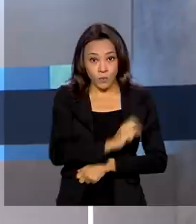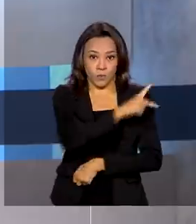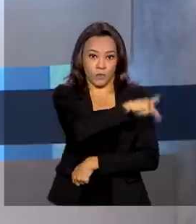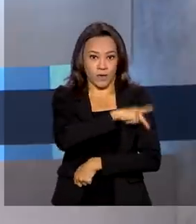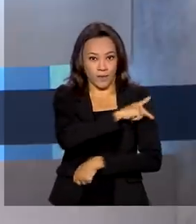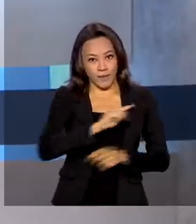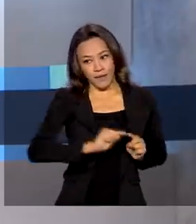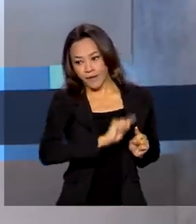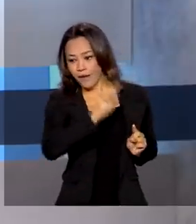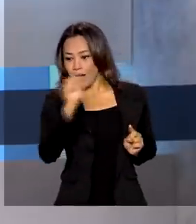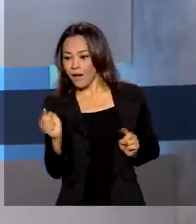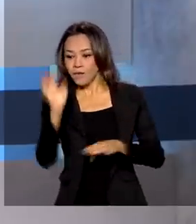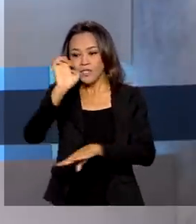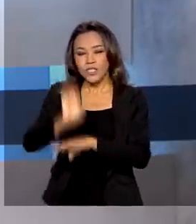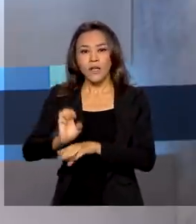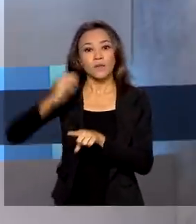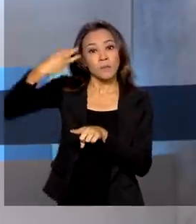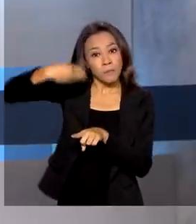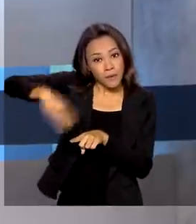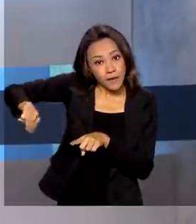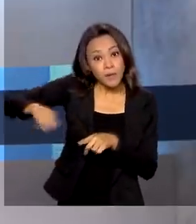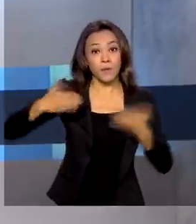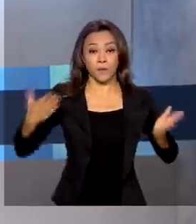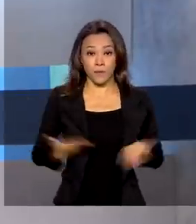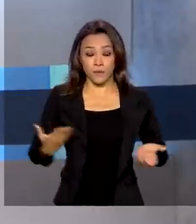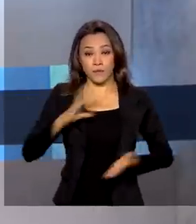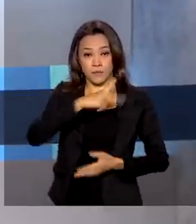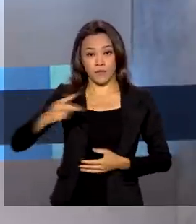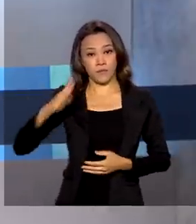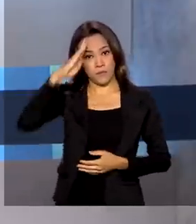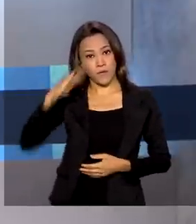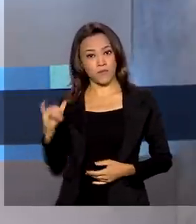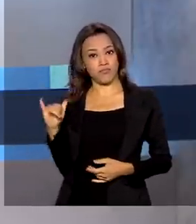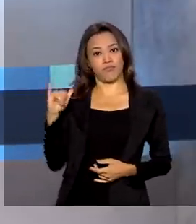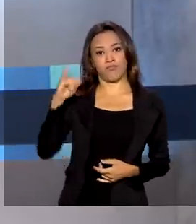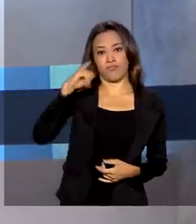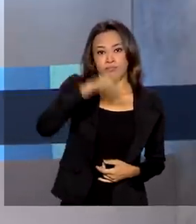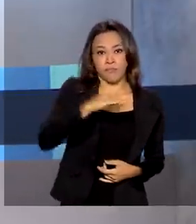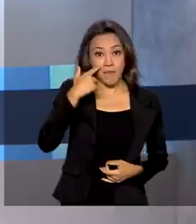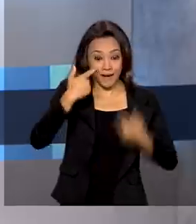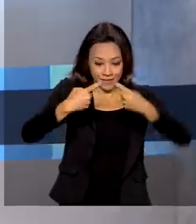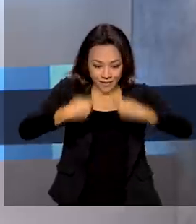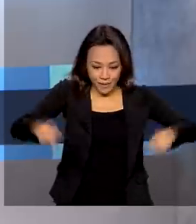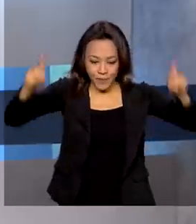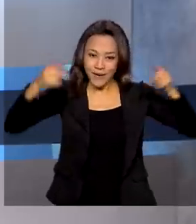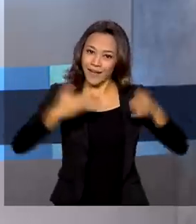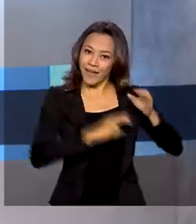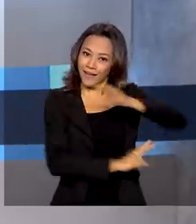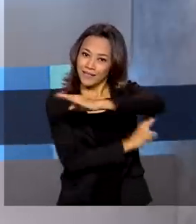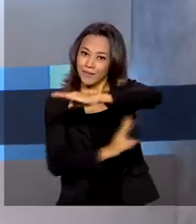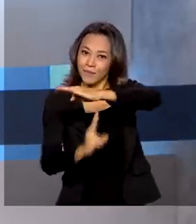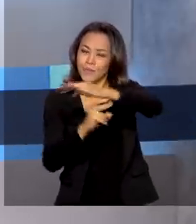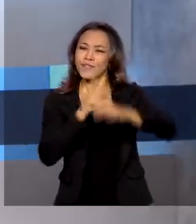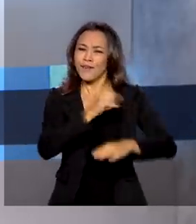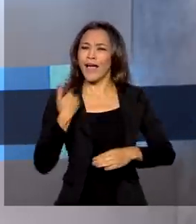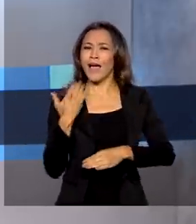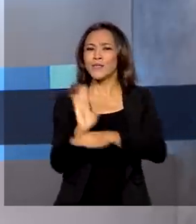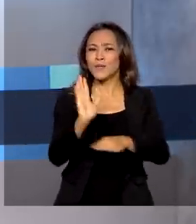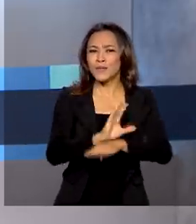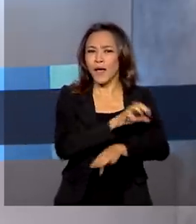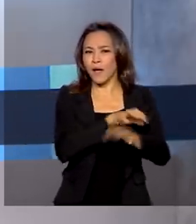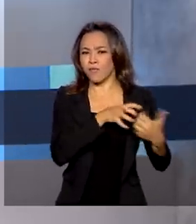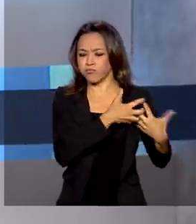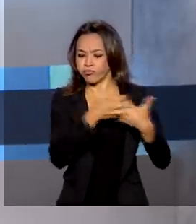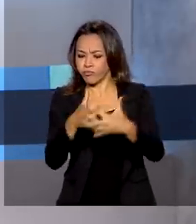Maranhão. O presidente Jair Bolsonaro viaja hoje para a região para inaugurar a obra, que vai ajudar no transporte dos produtos do